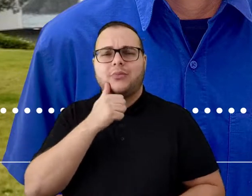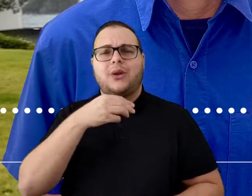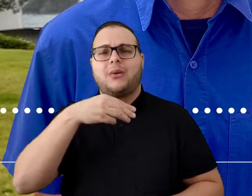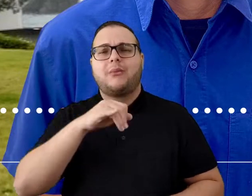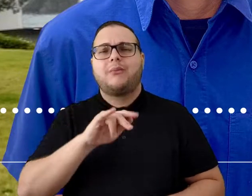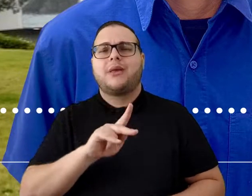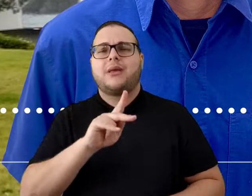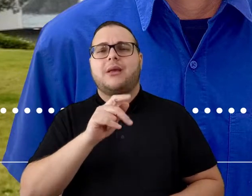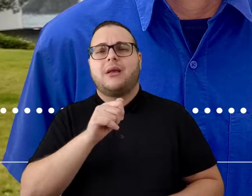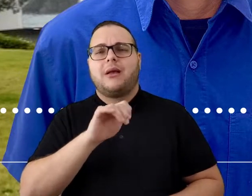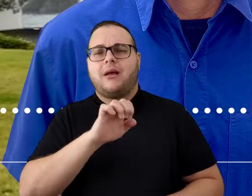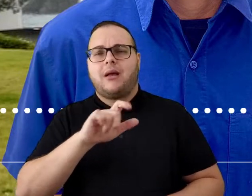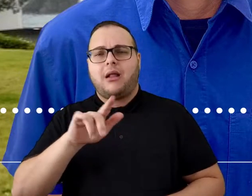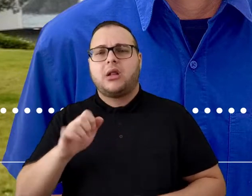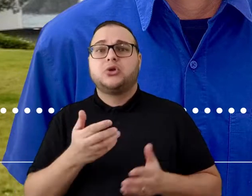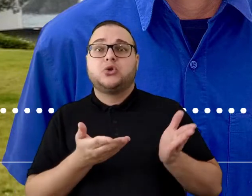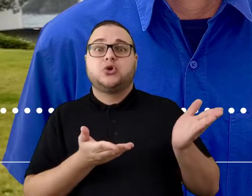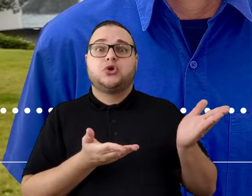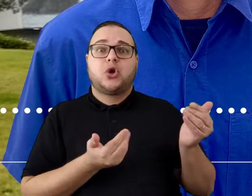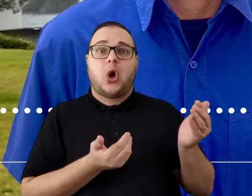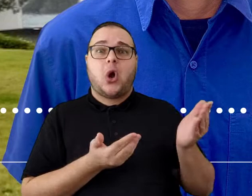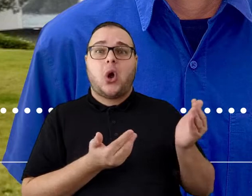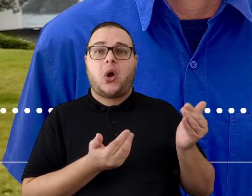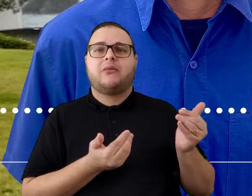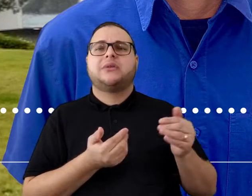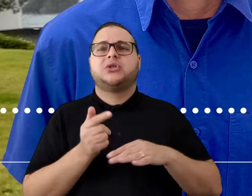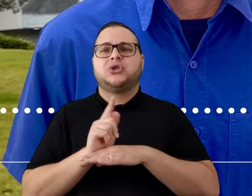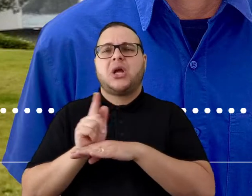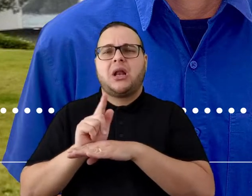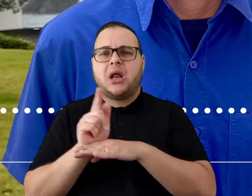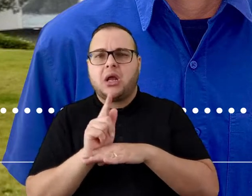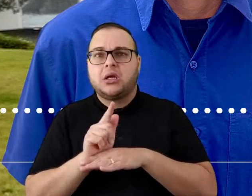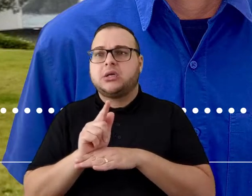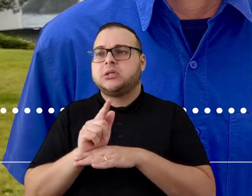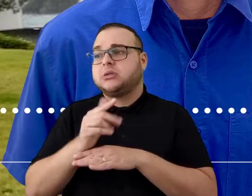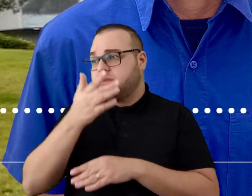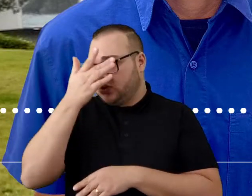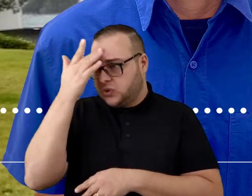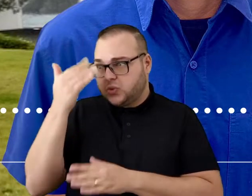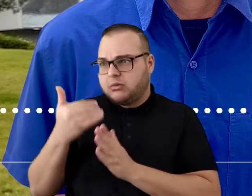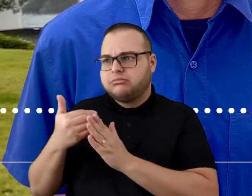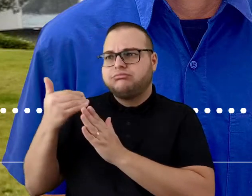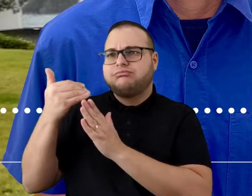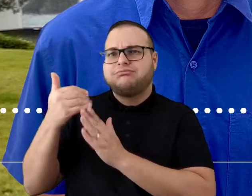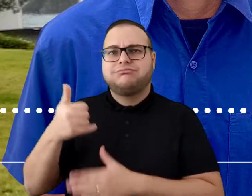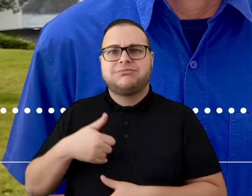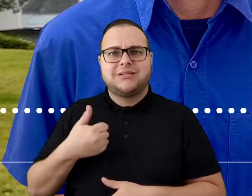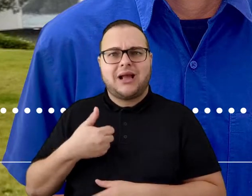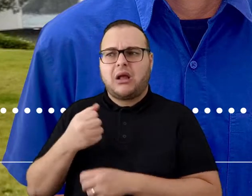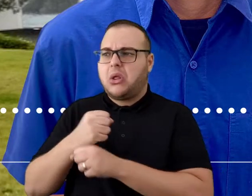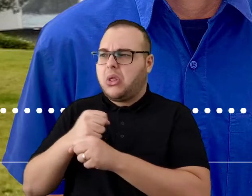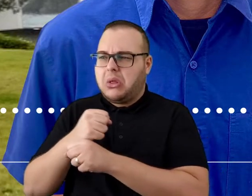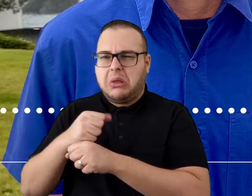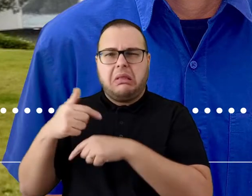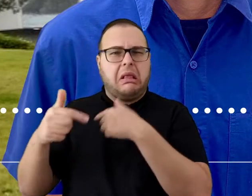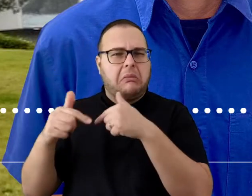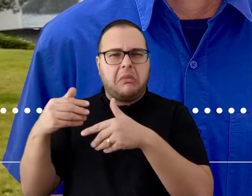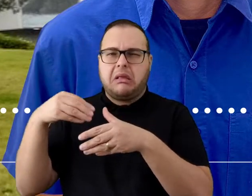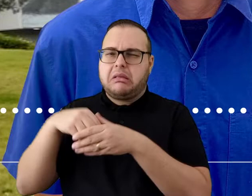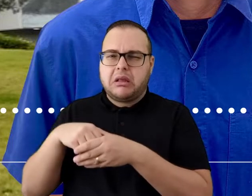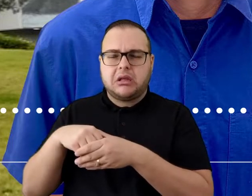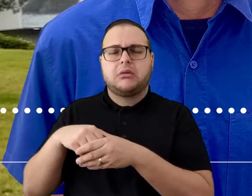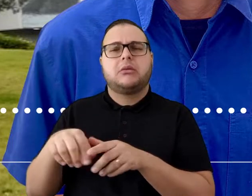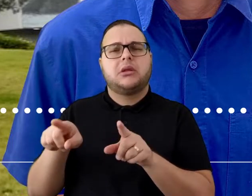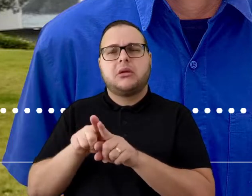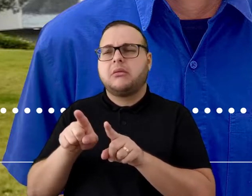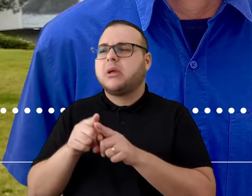jovem e, eventualmente, ela está liderando pessoas que são mais velhas que ela, tem mais tempo de casa. O Jati é